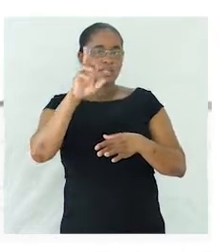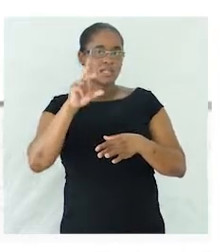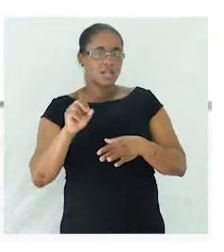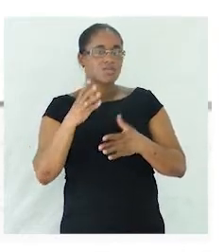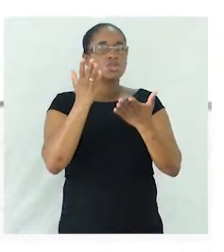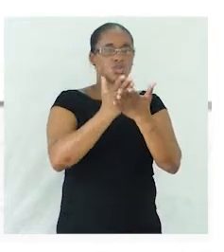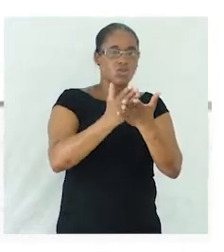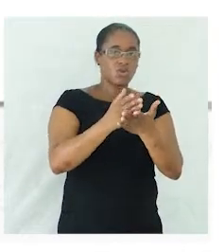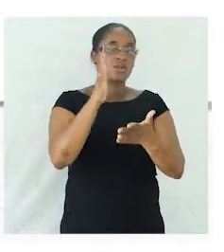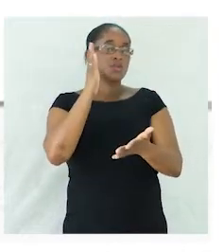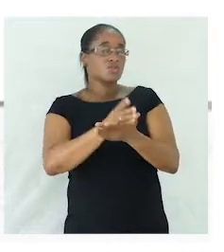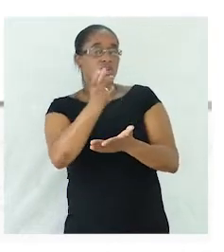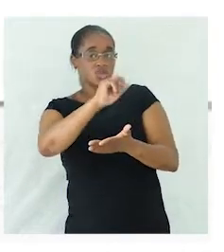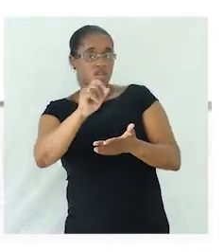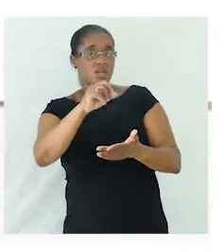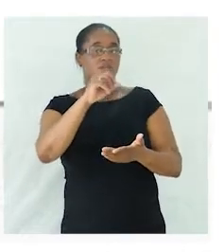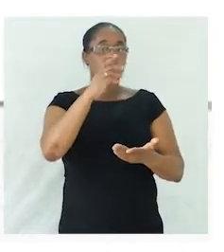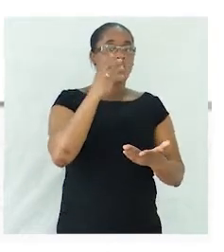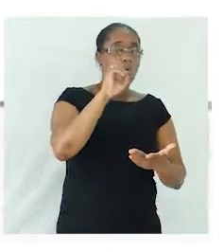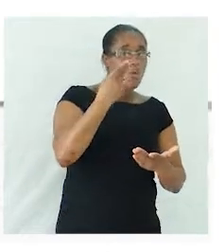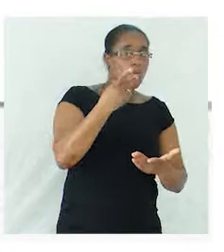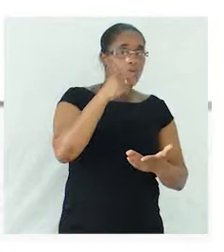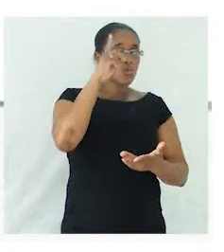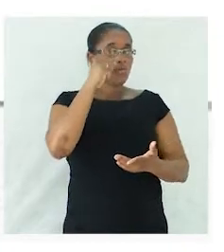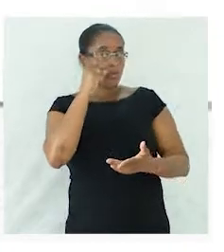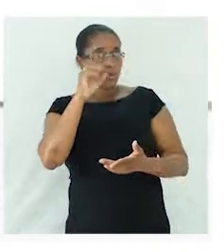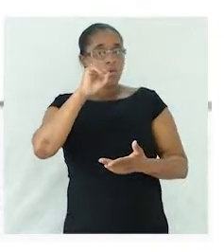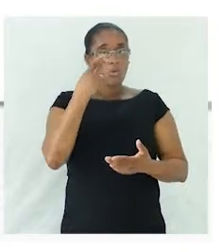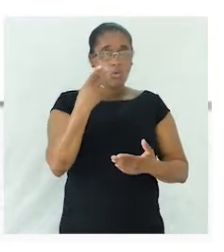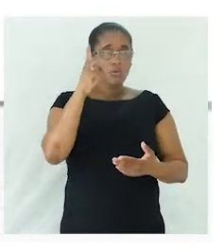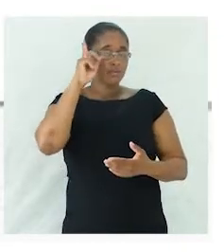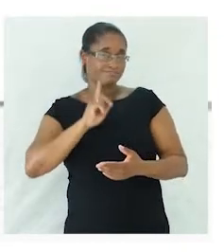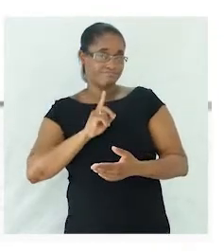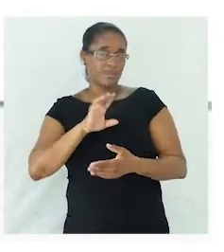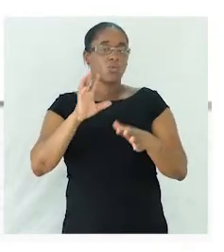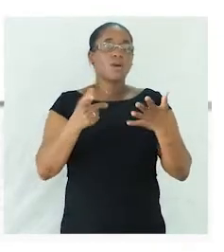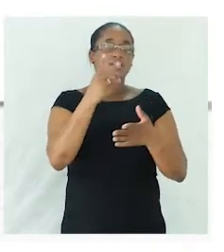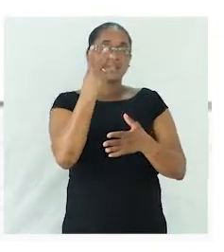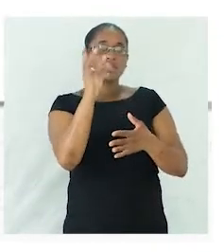no masculino ou no feminino. quais são essas três palavrinhas?